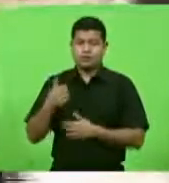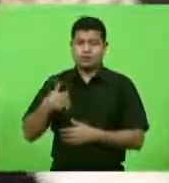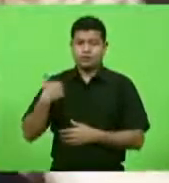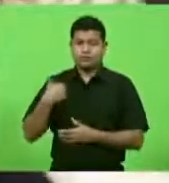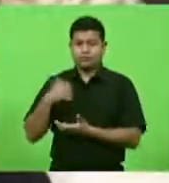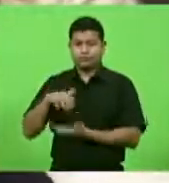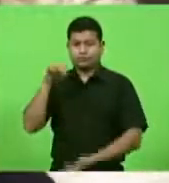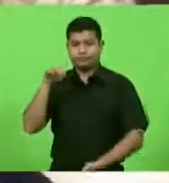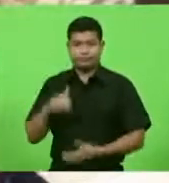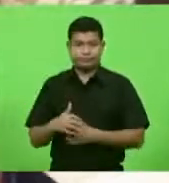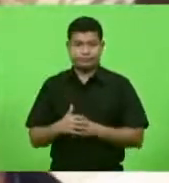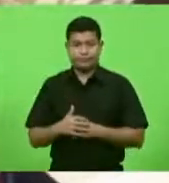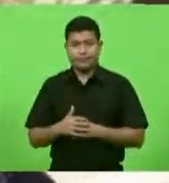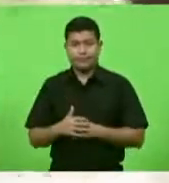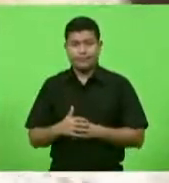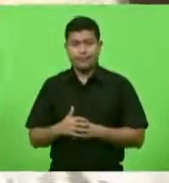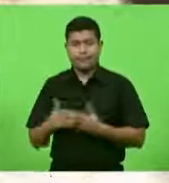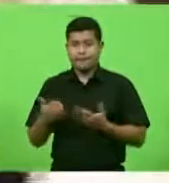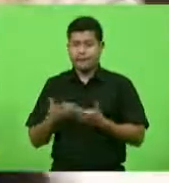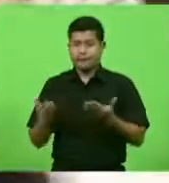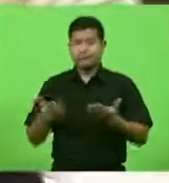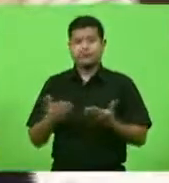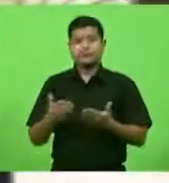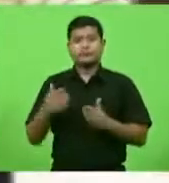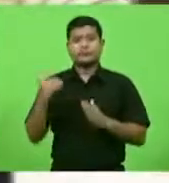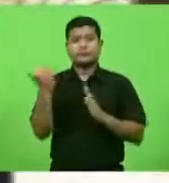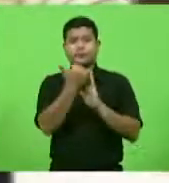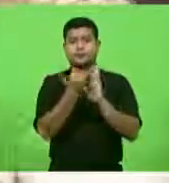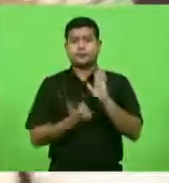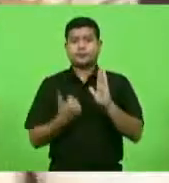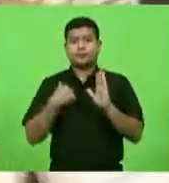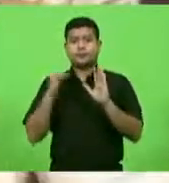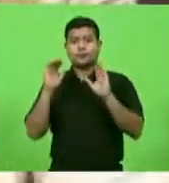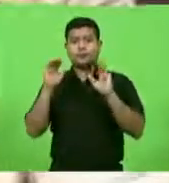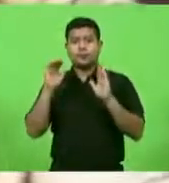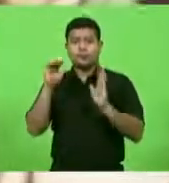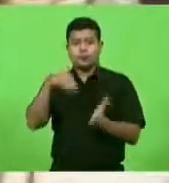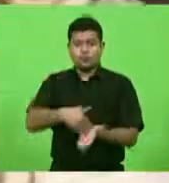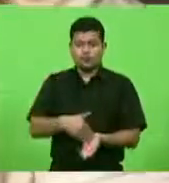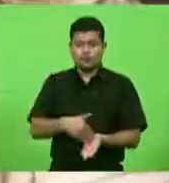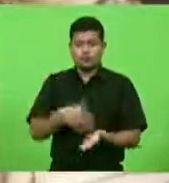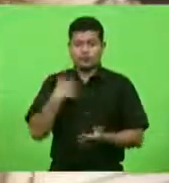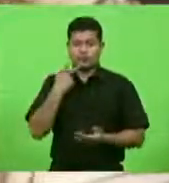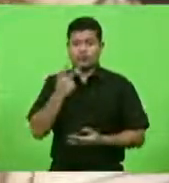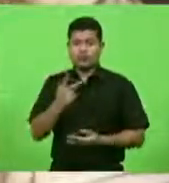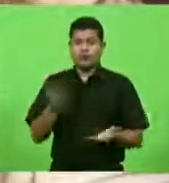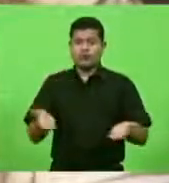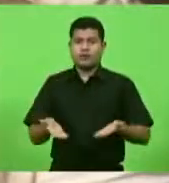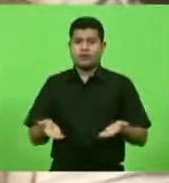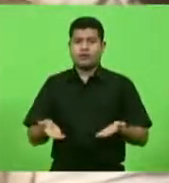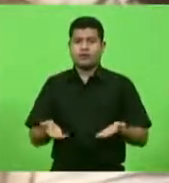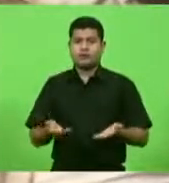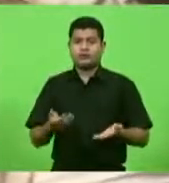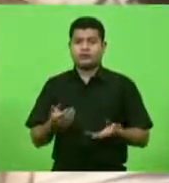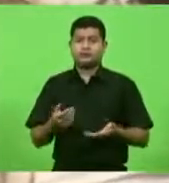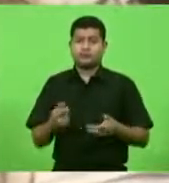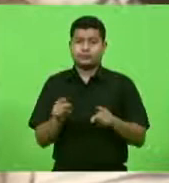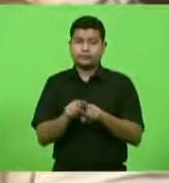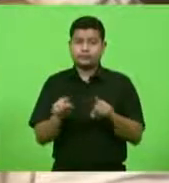além desses programas um último que eu faço menção aqui e que a gente também teve